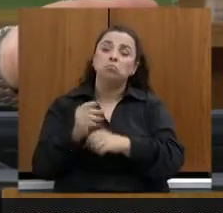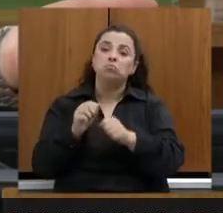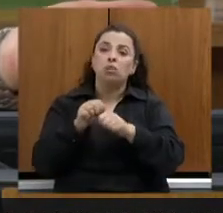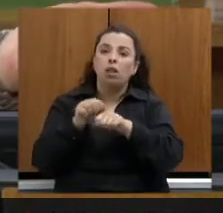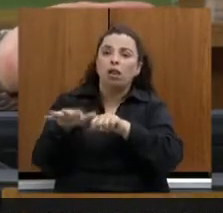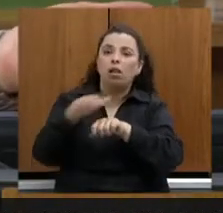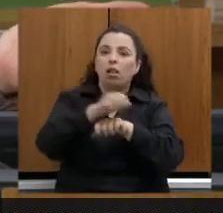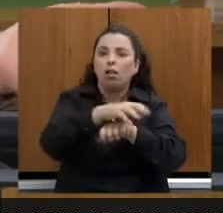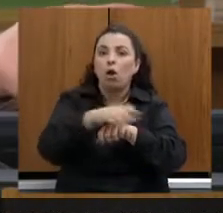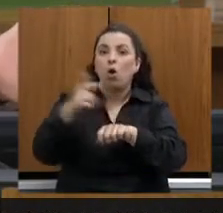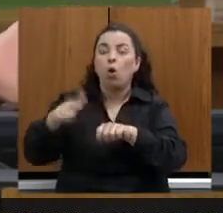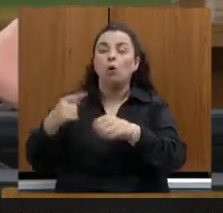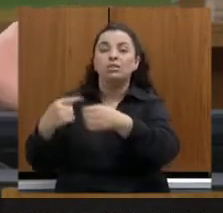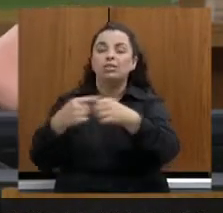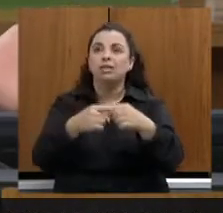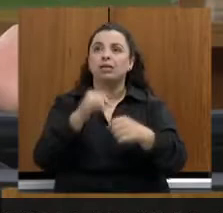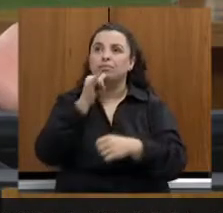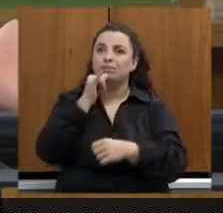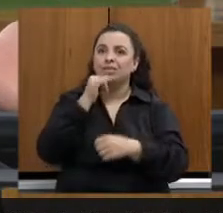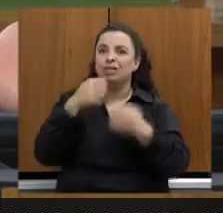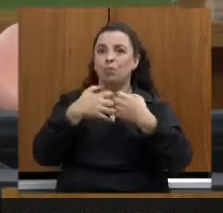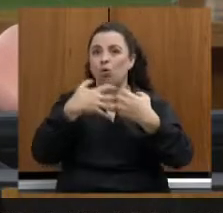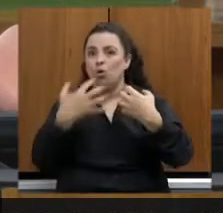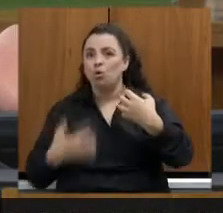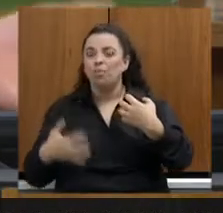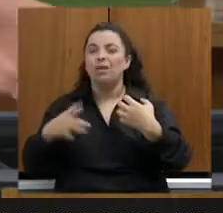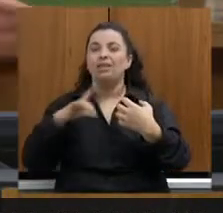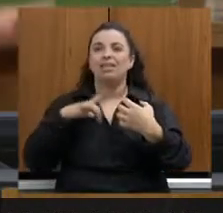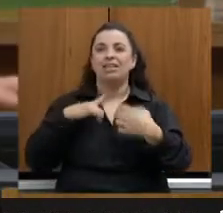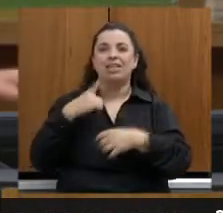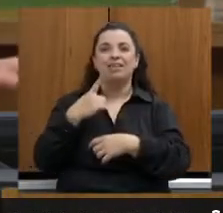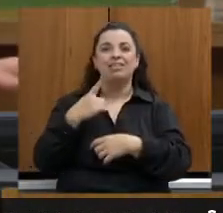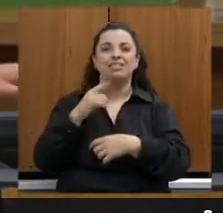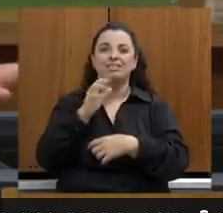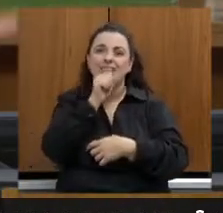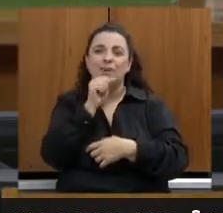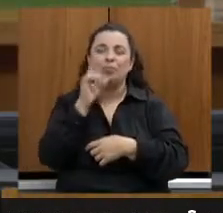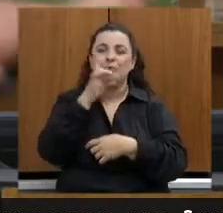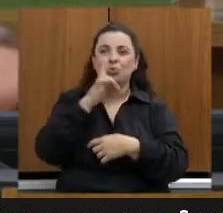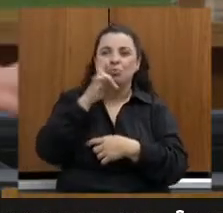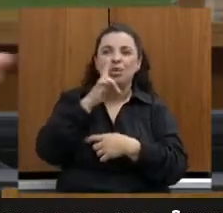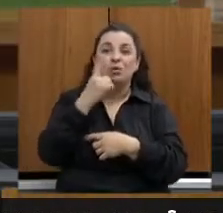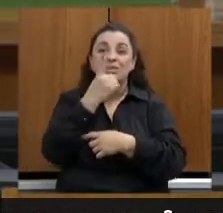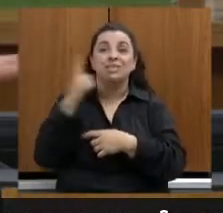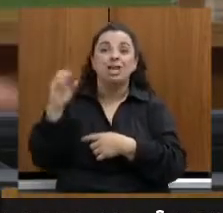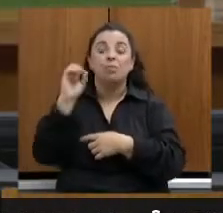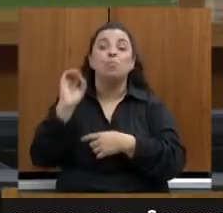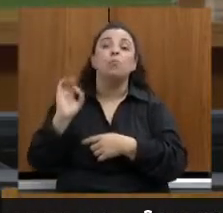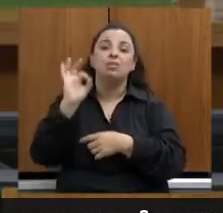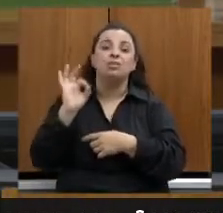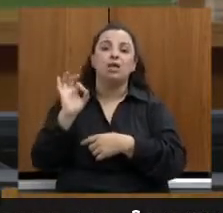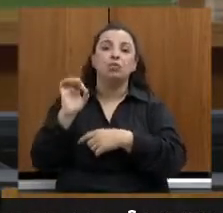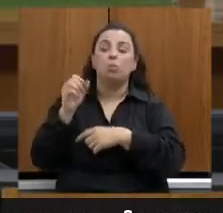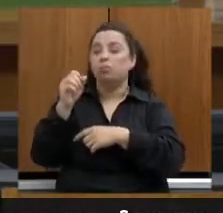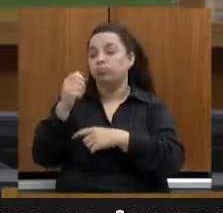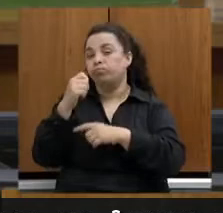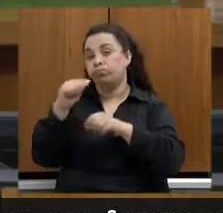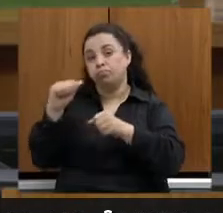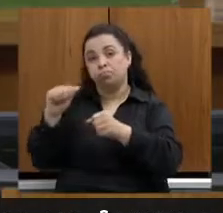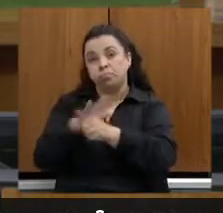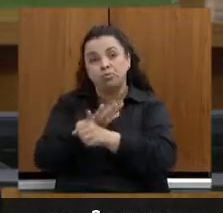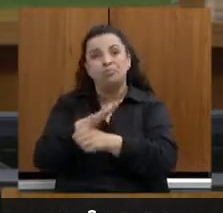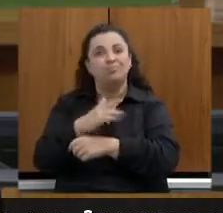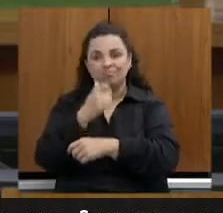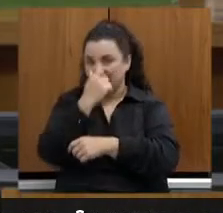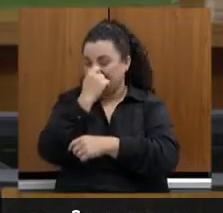como Ouro Preto, que tem, nos finais de semana, 100% de ocupação, é muito importante, porque são viagens de um dia que a Serra